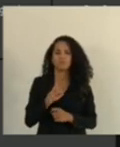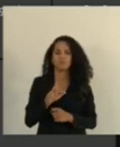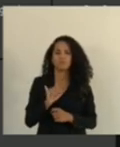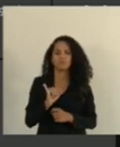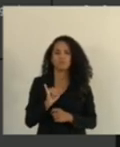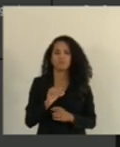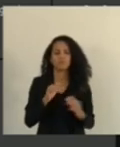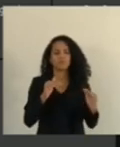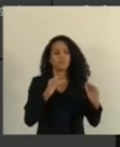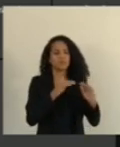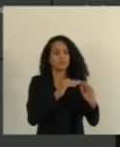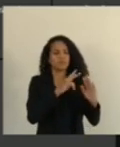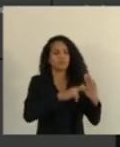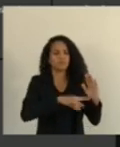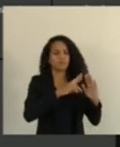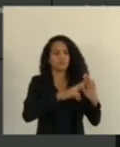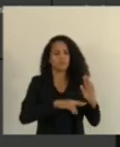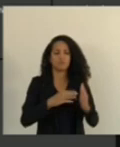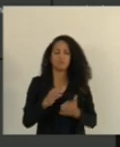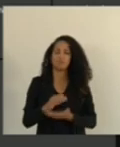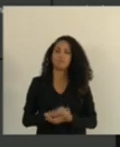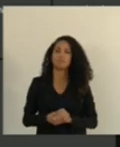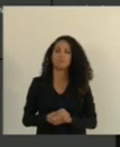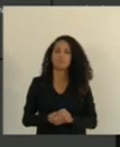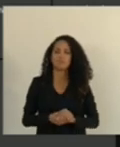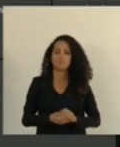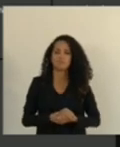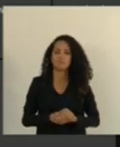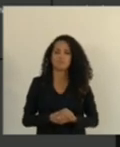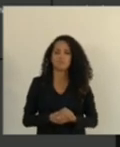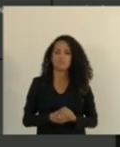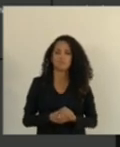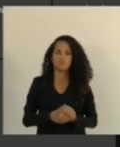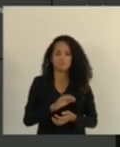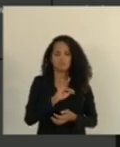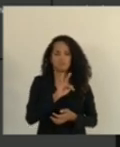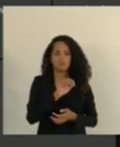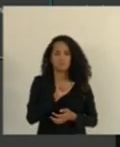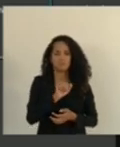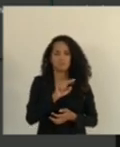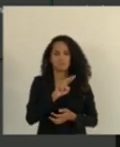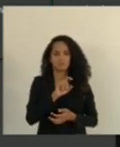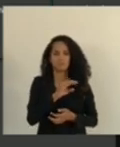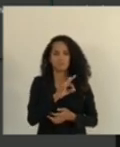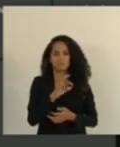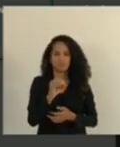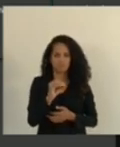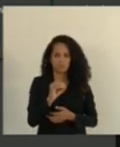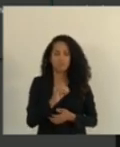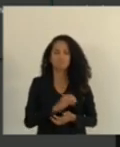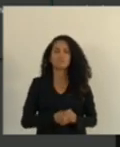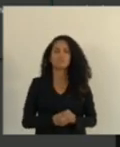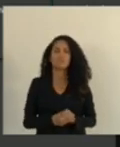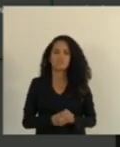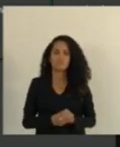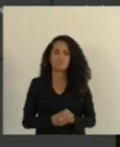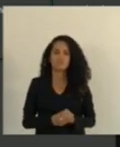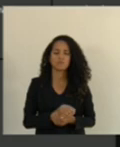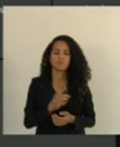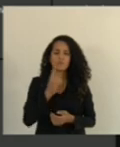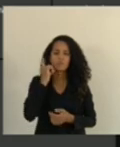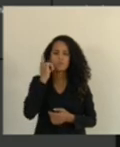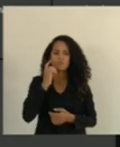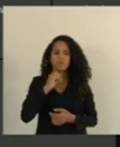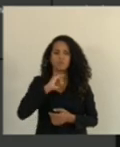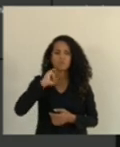Acompanhe o relatório. Acompanhe também o relatório. Deputado Rafael Favato. Deputado Rafael Favato com o relator. Deputado